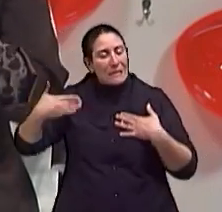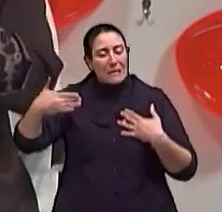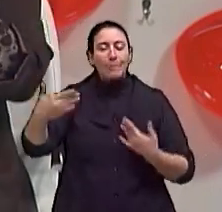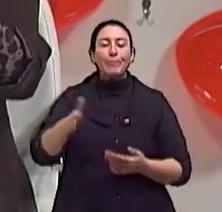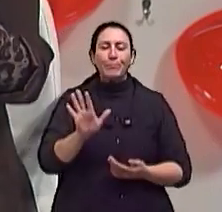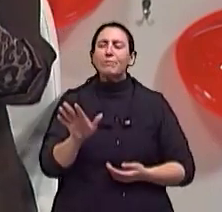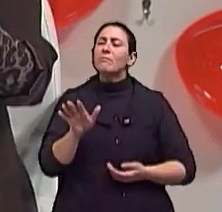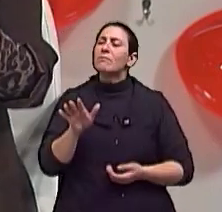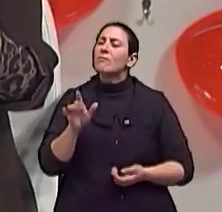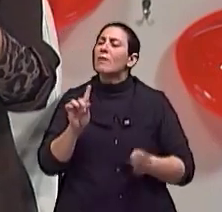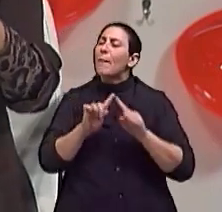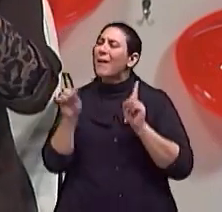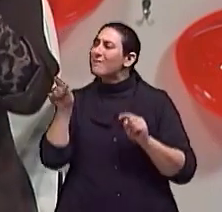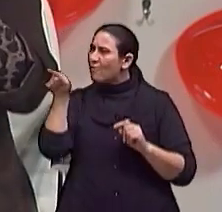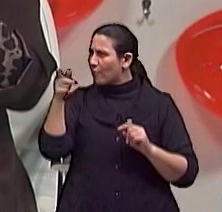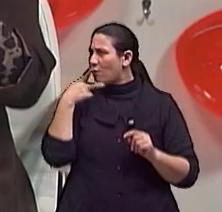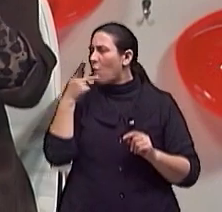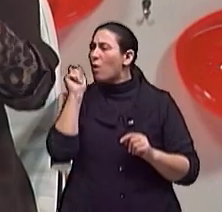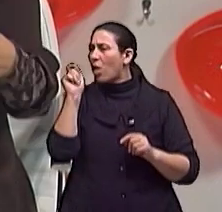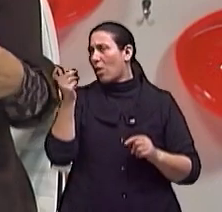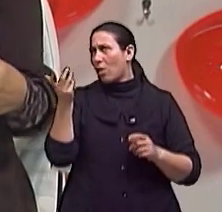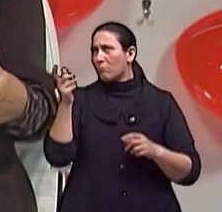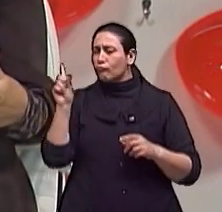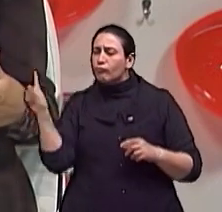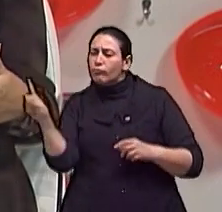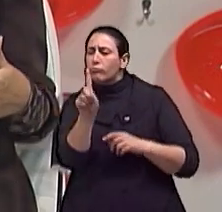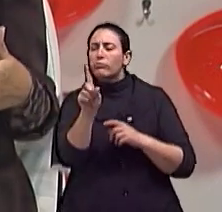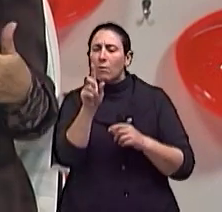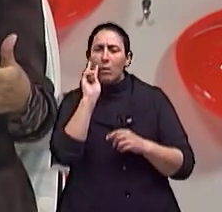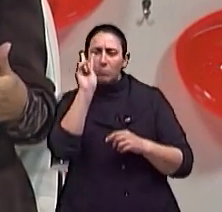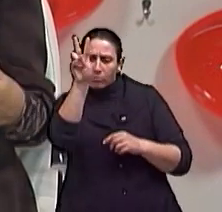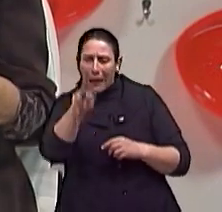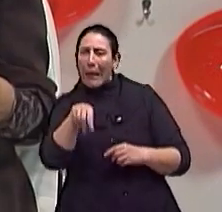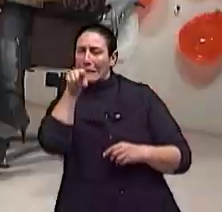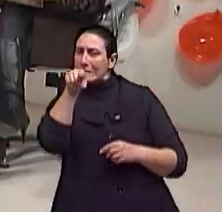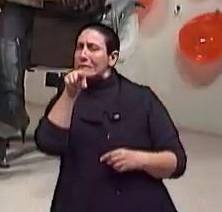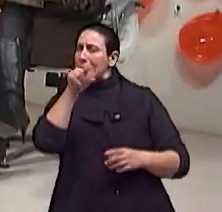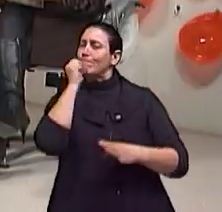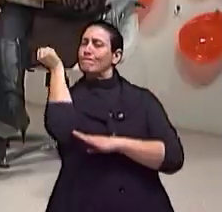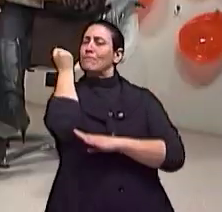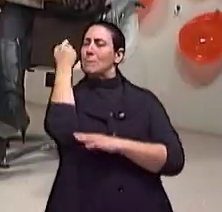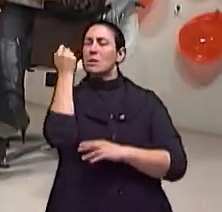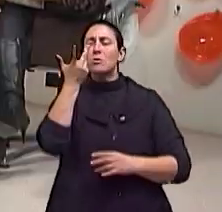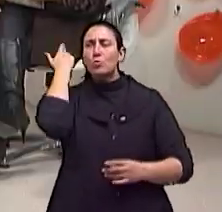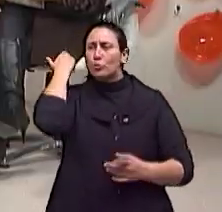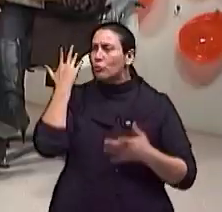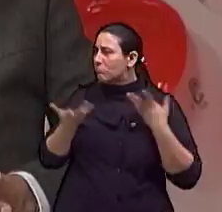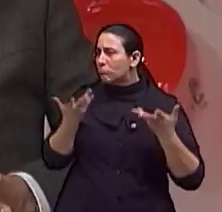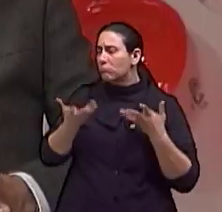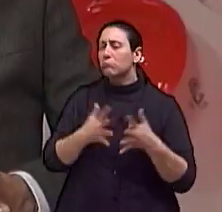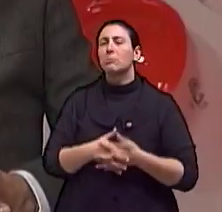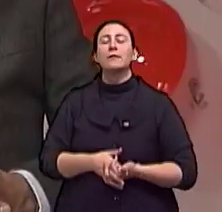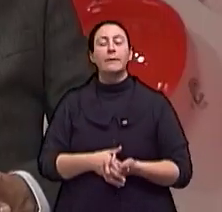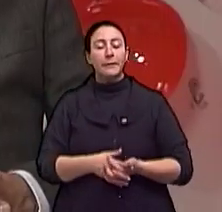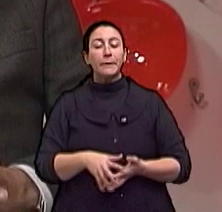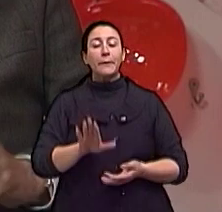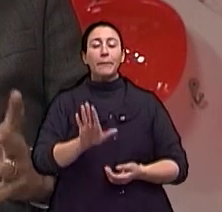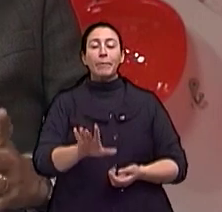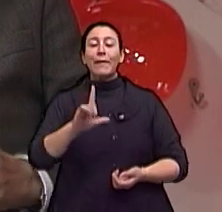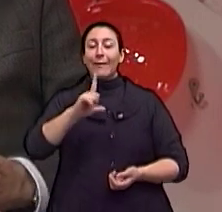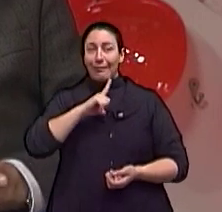casos mais sérios, há mais tempo esperando? É, existe um